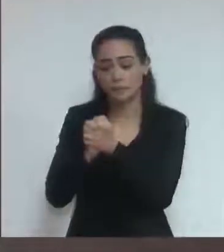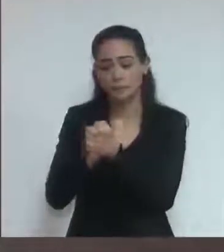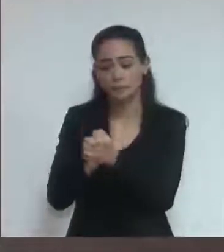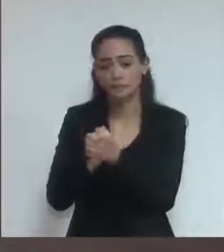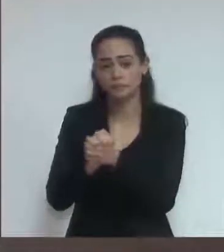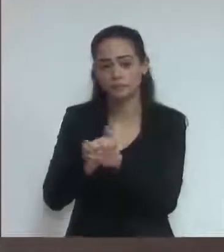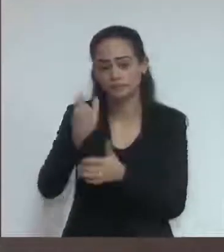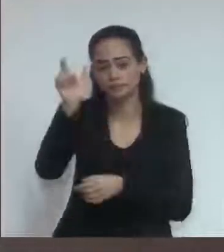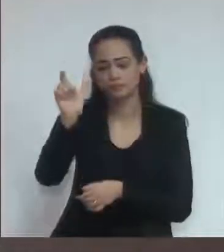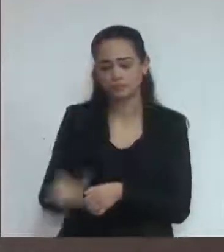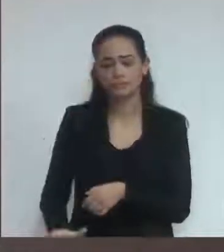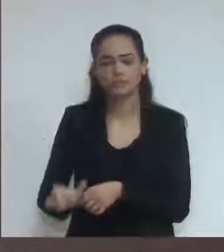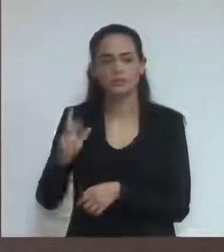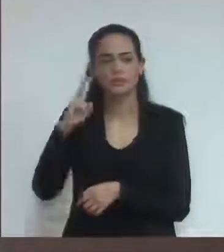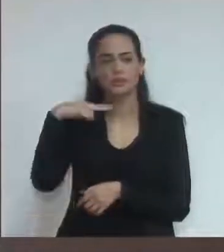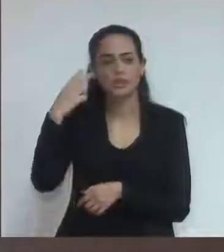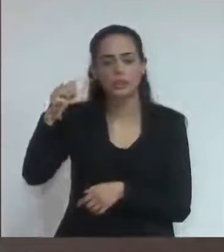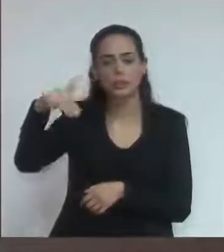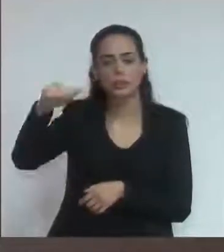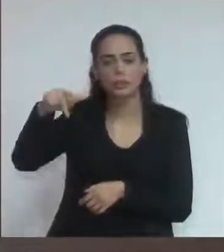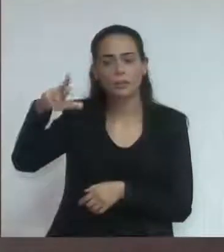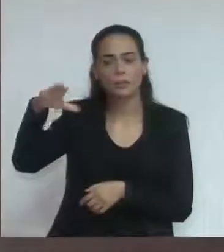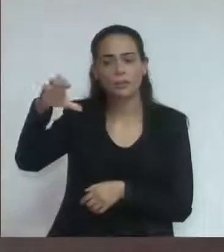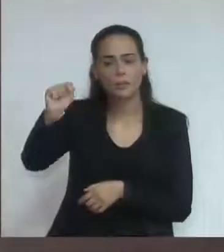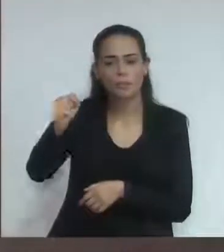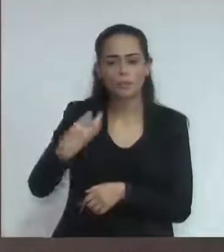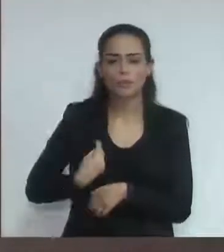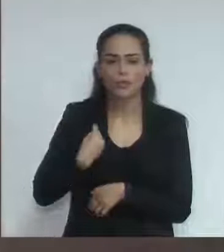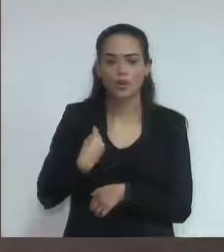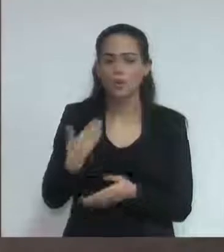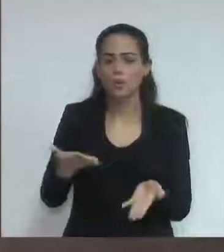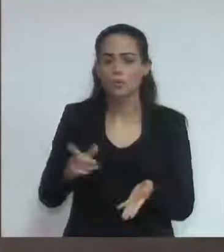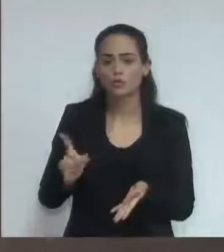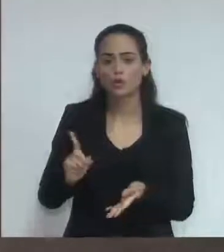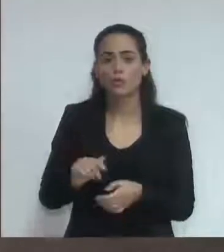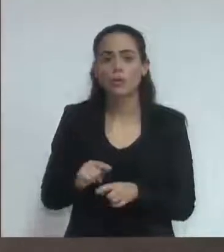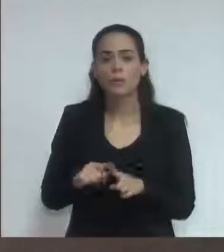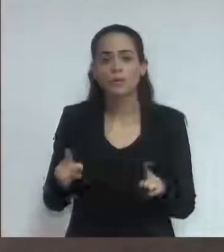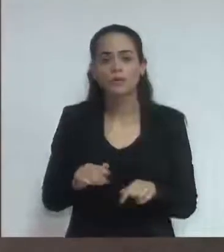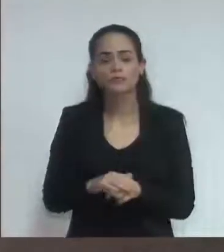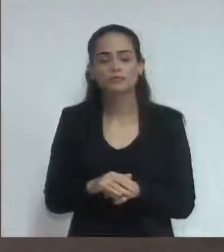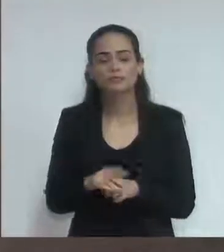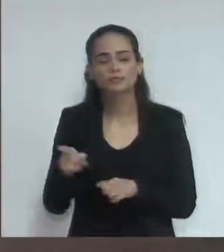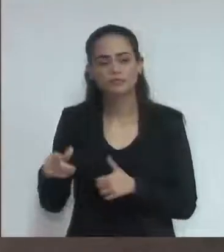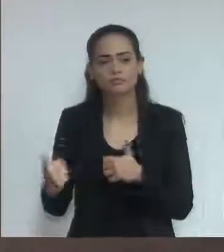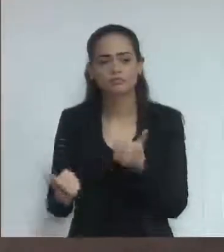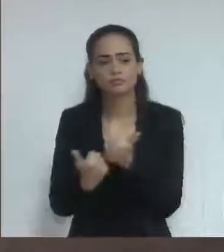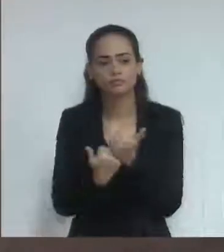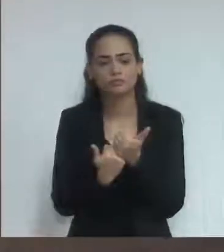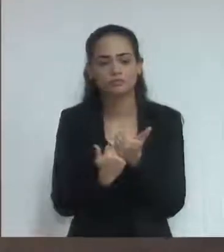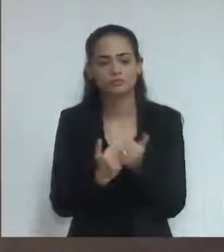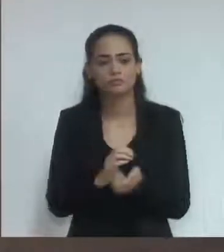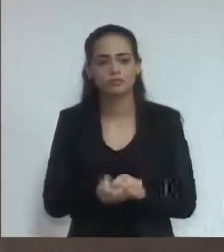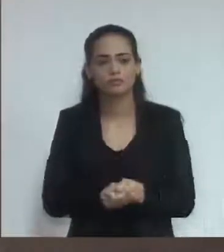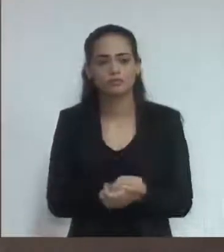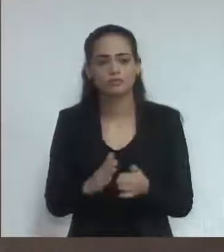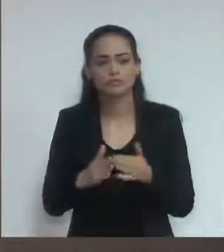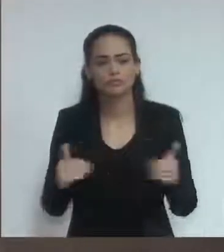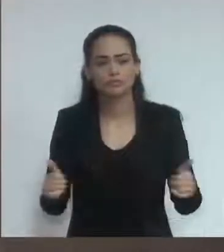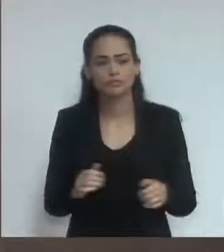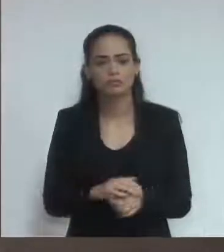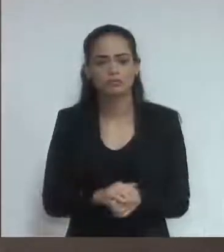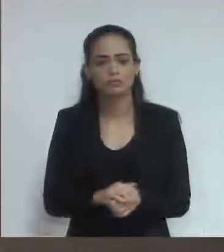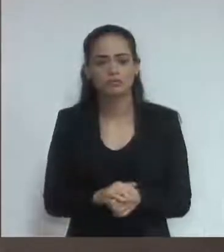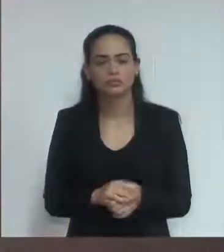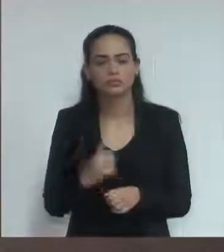Marcos Serraz não está presente pela moção de apelo a 128 de 2018 que também é